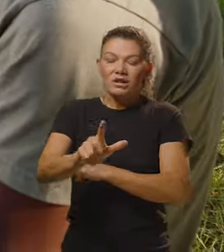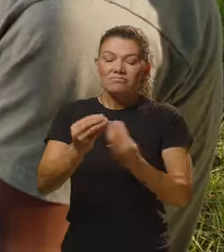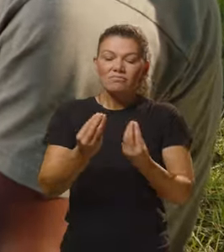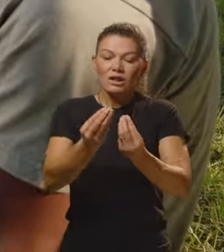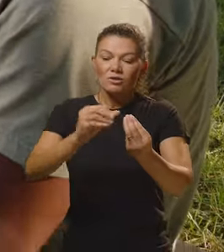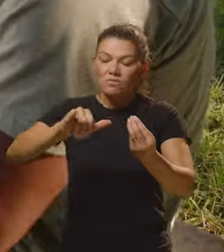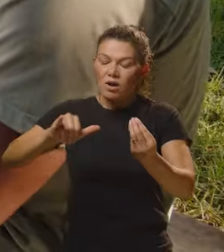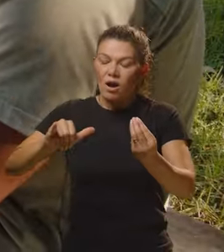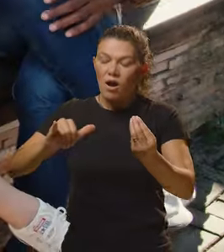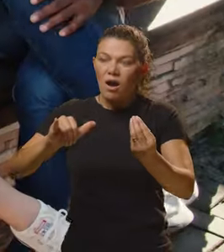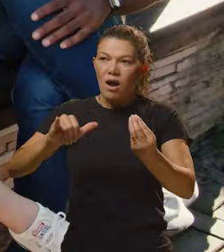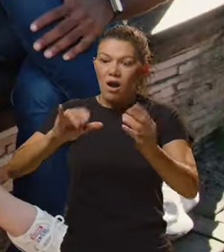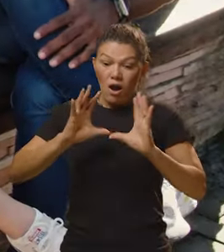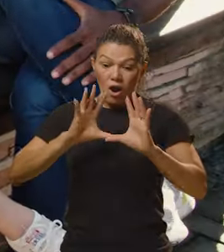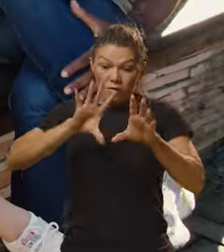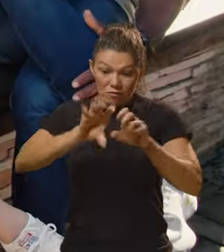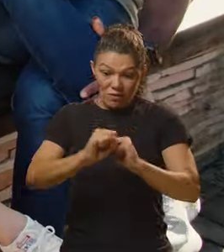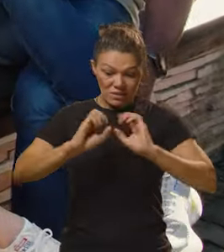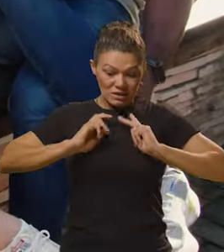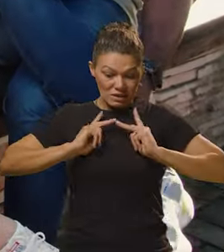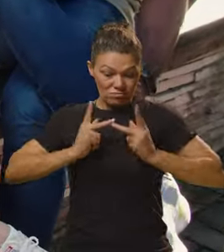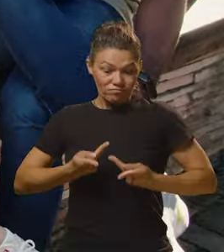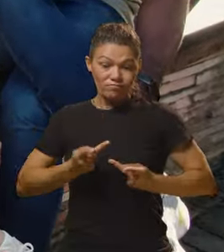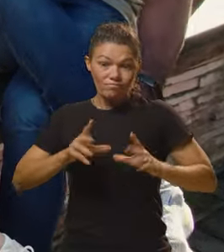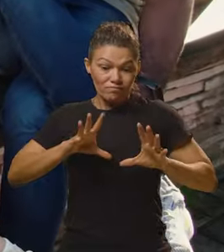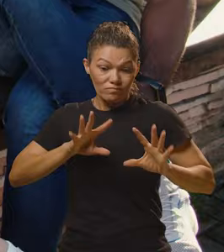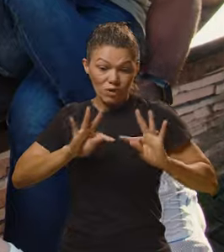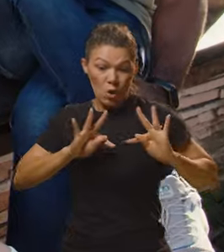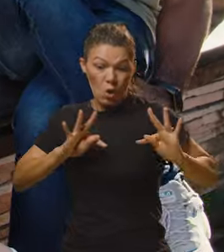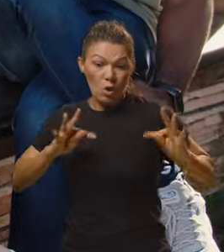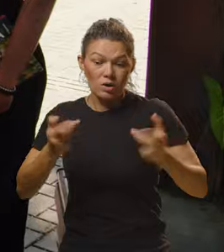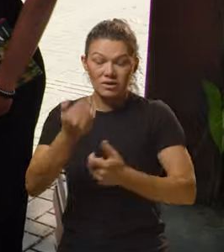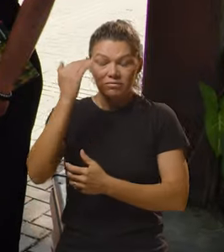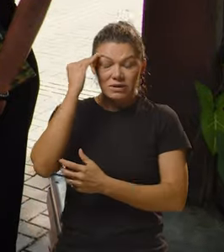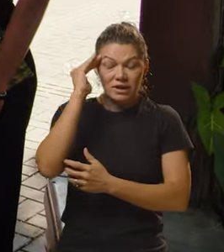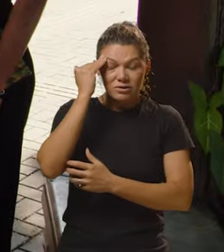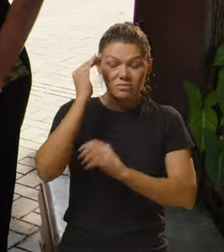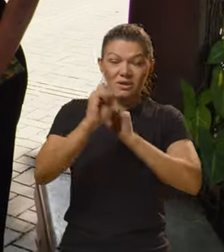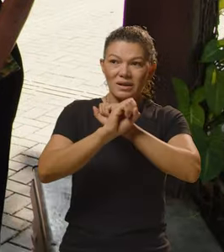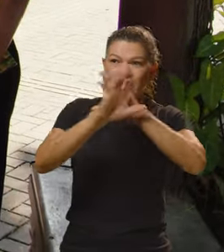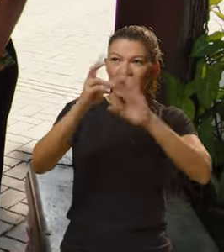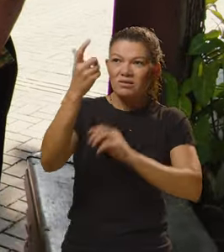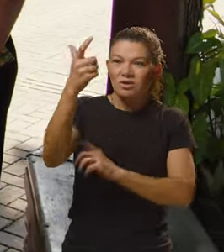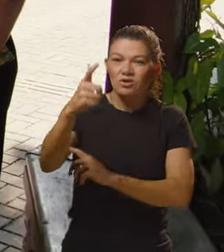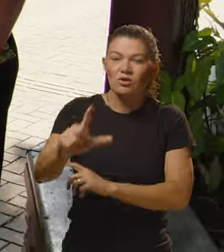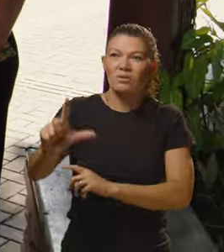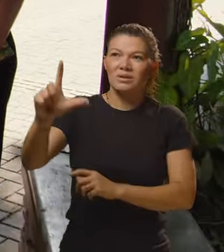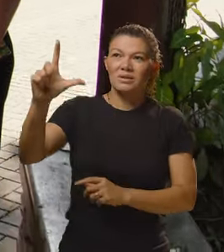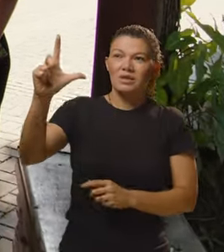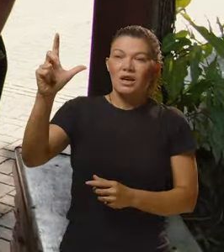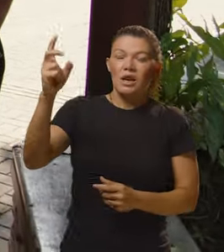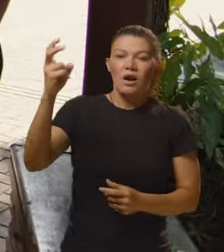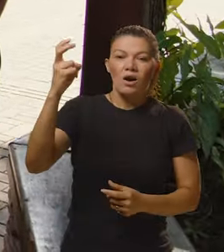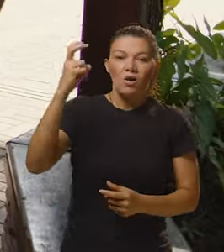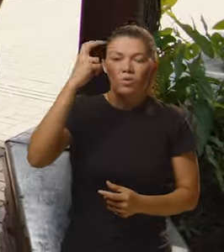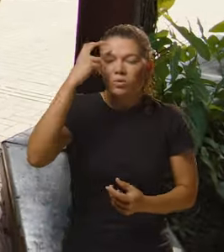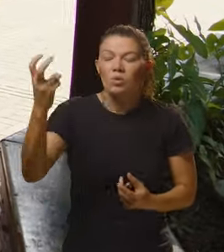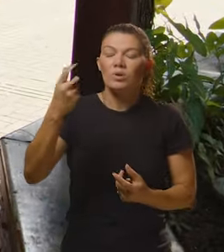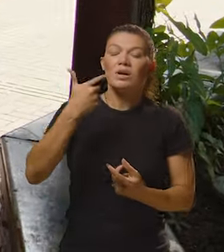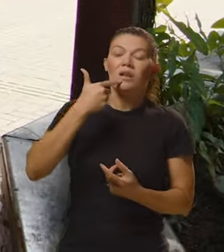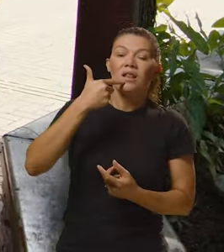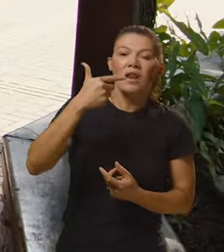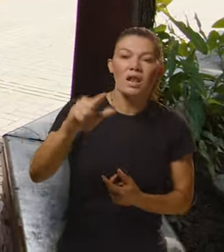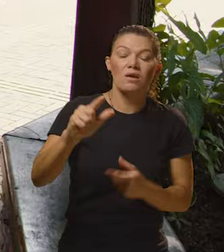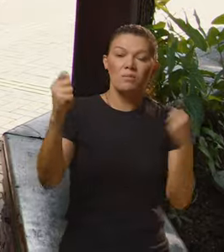a gente está proporcionando uma formação global para esse estudante, proporcionando um entendimento de outras culturas, de